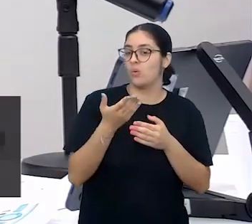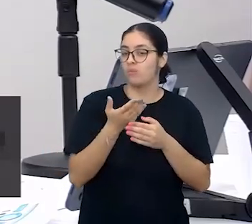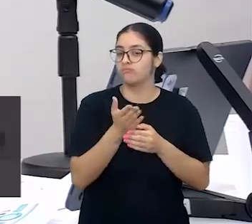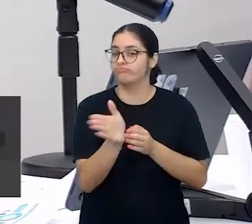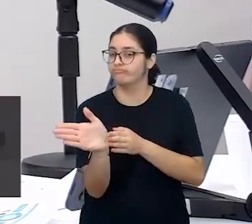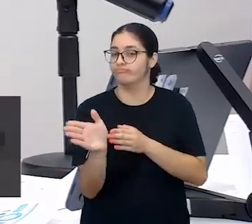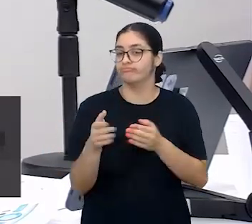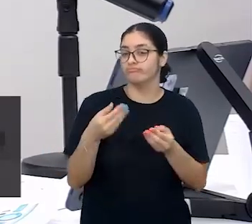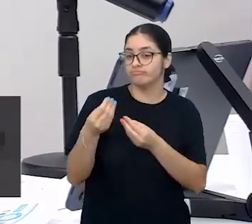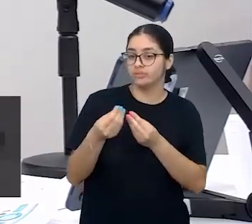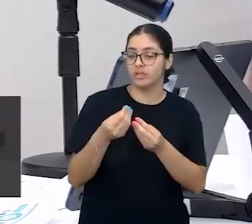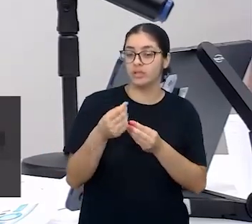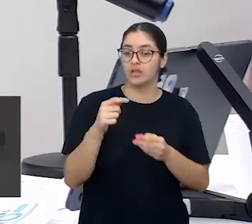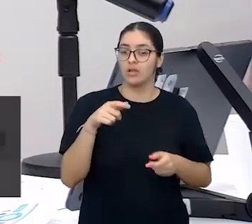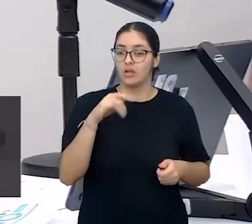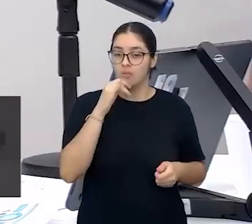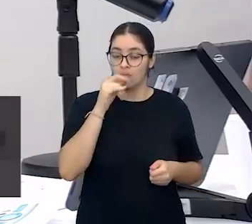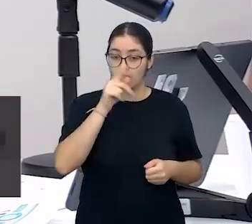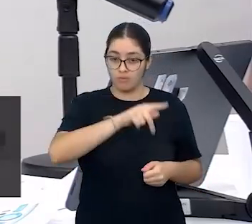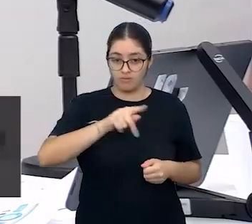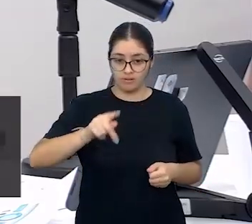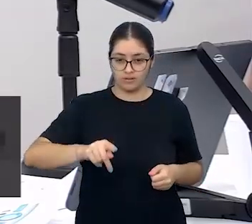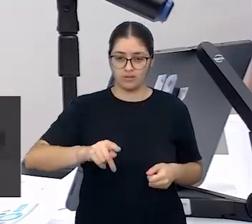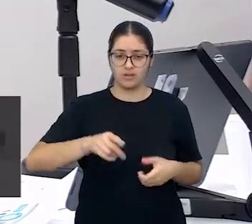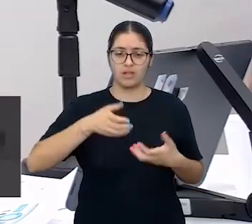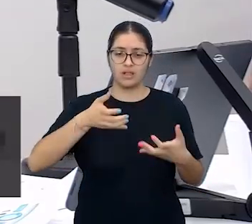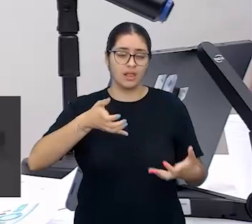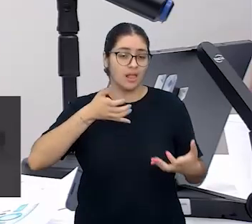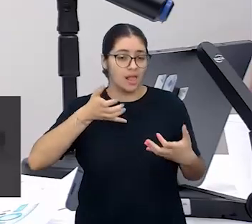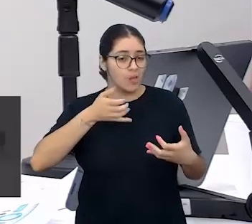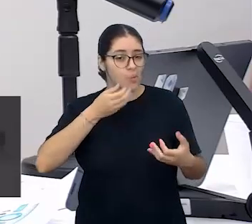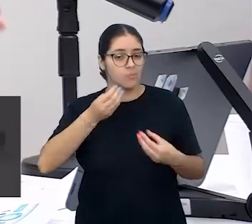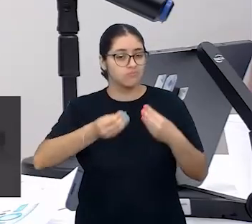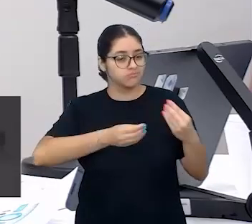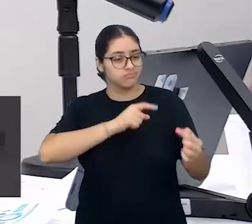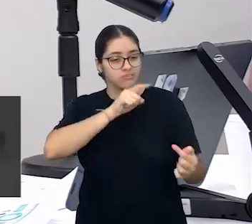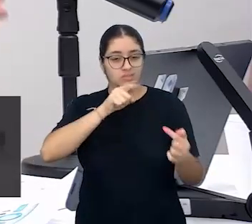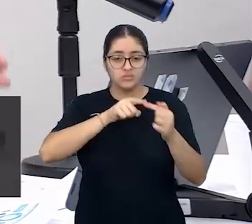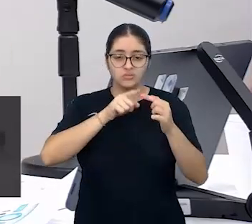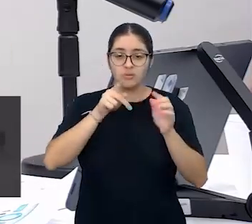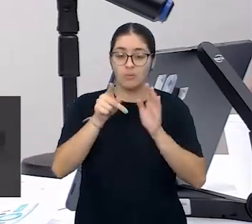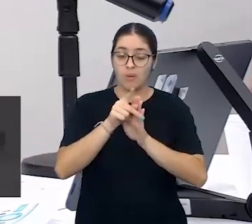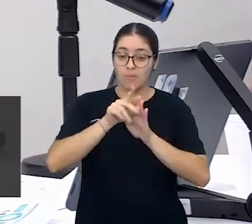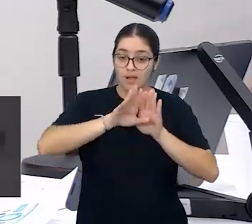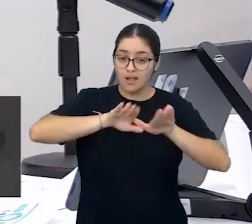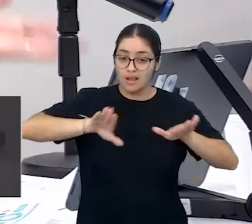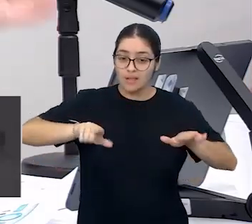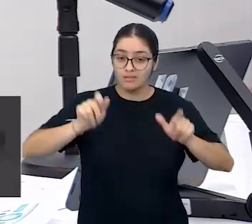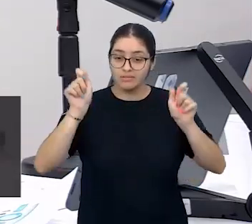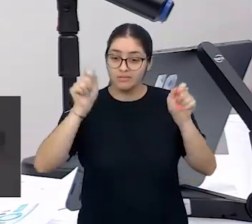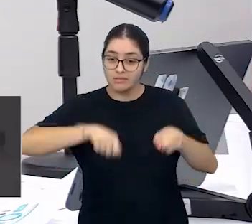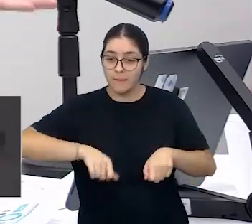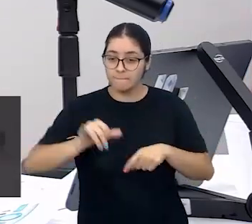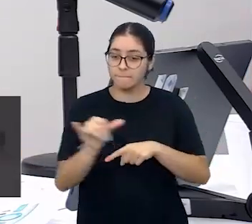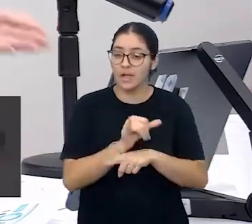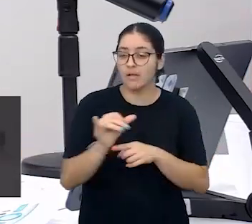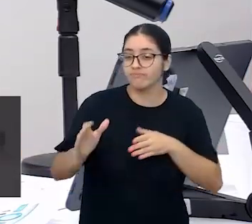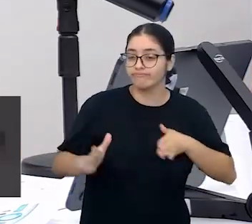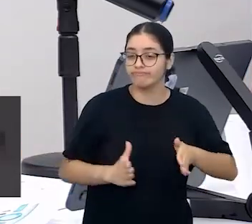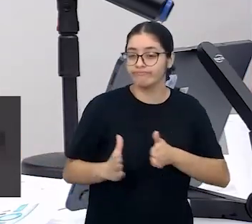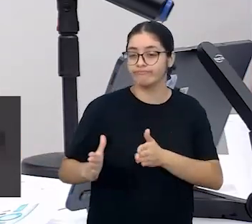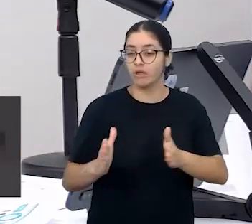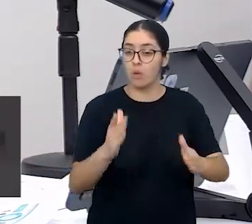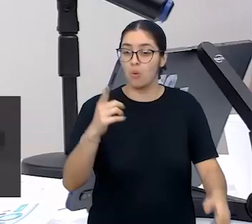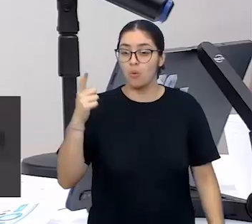da busca do professor por encontrar os caminhos pelos quais as crianças as crianças vão